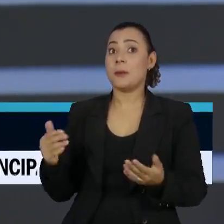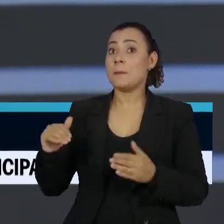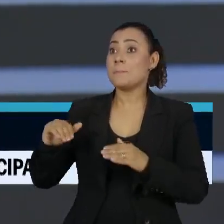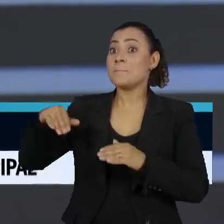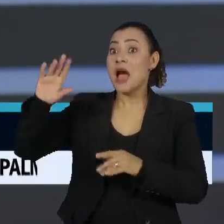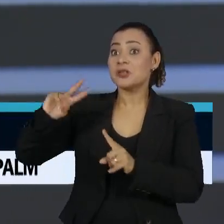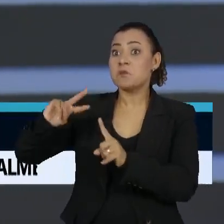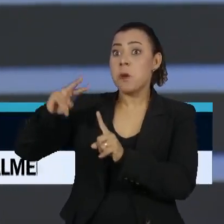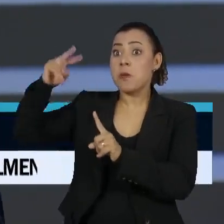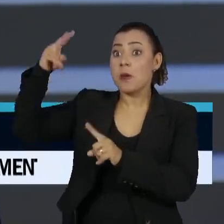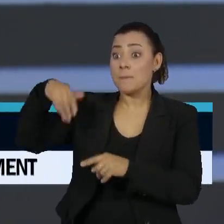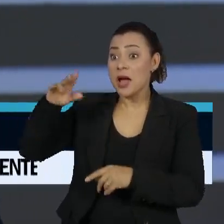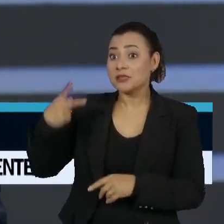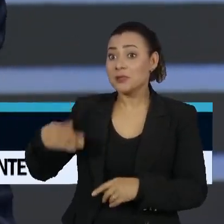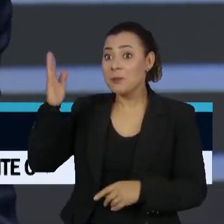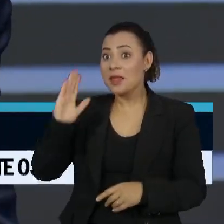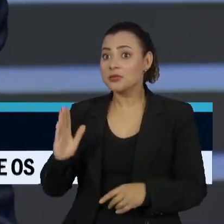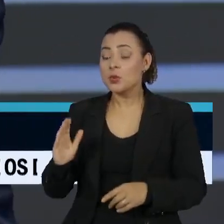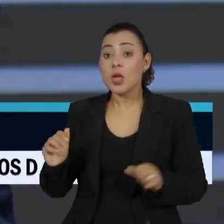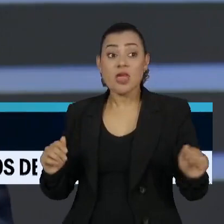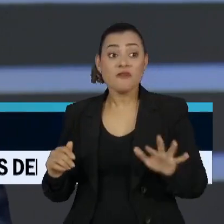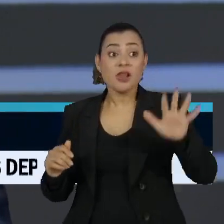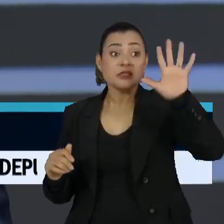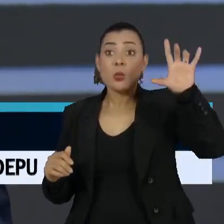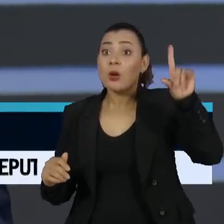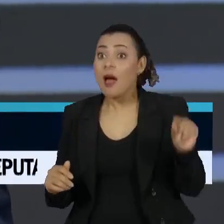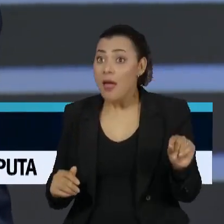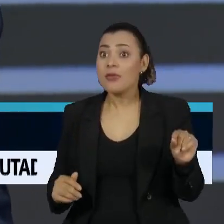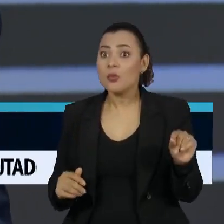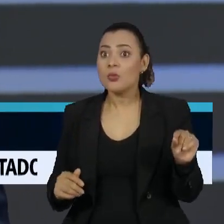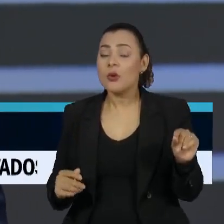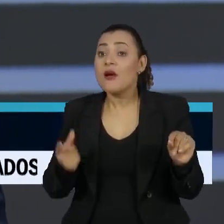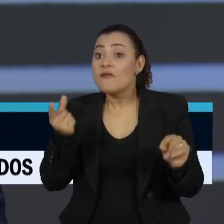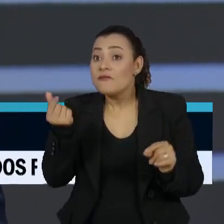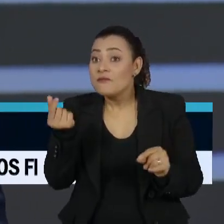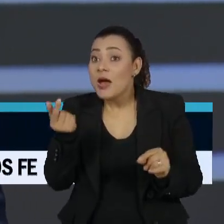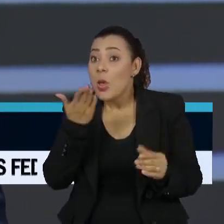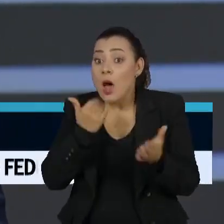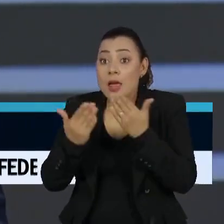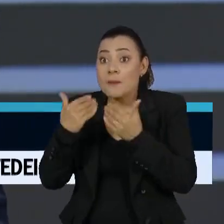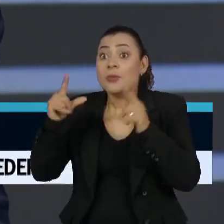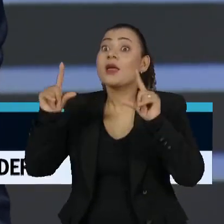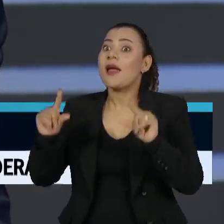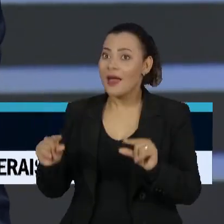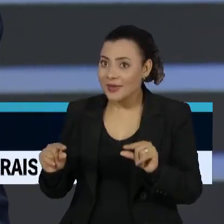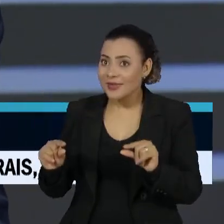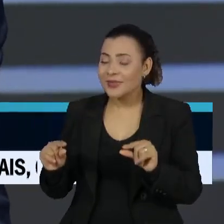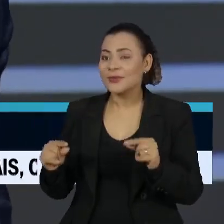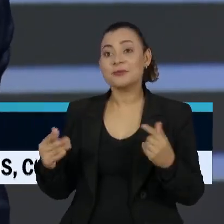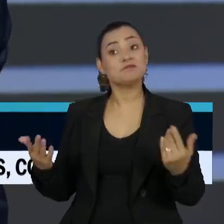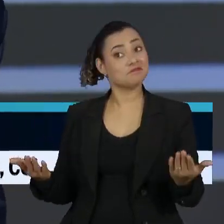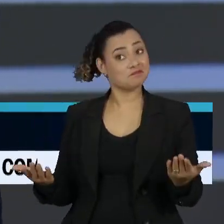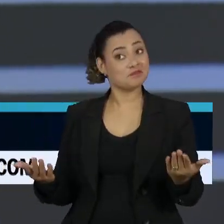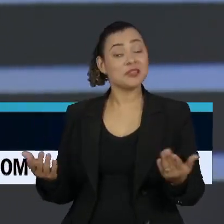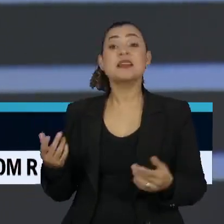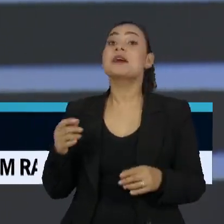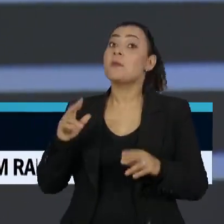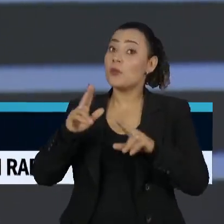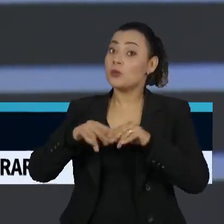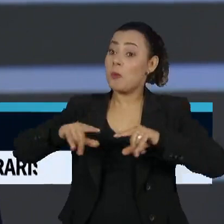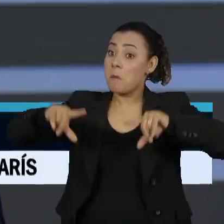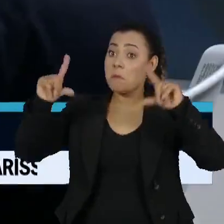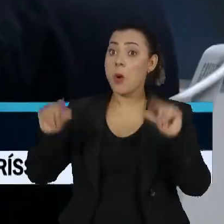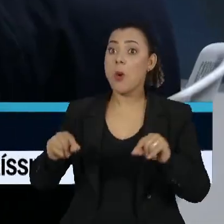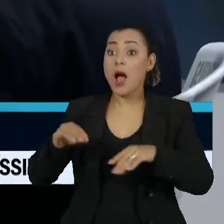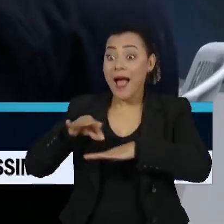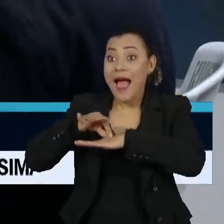mais do que se imaginava. A inflação caindo, os preços de alimentos caindo. Basta ver que a inflação de alimentos caiu sensivelmente, até o